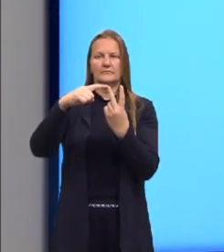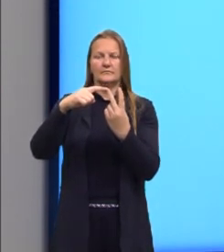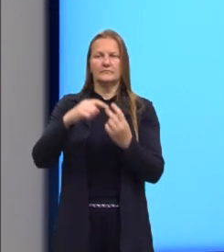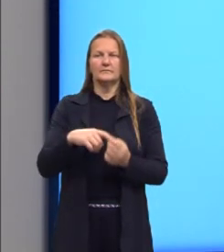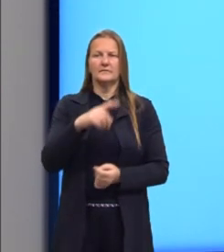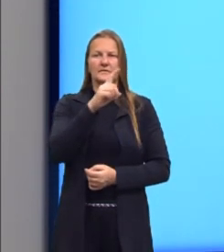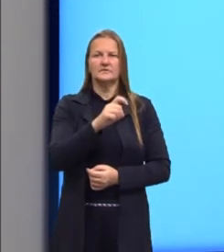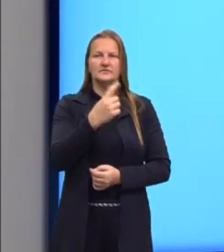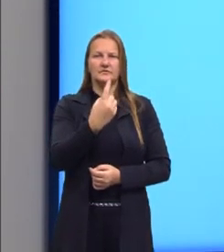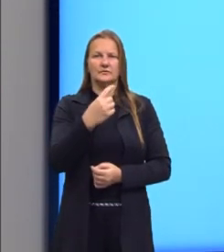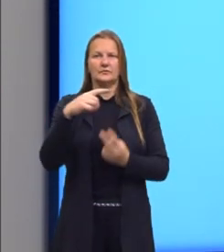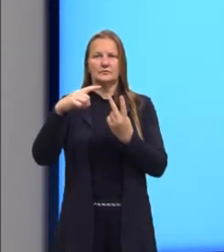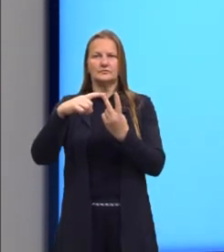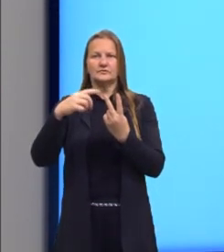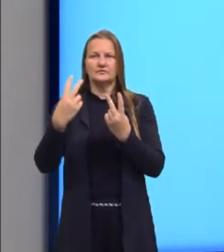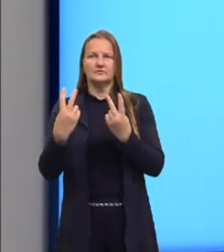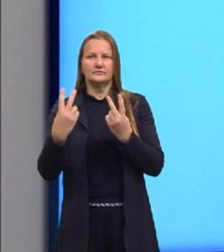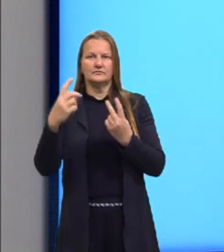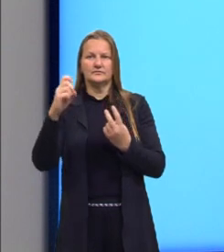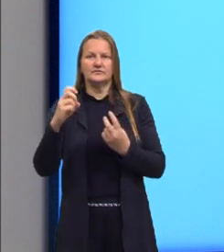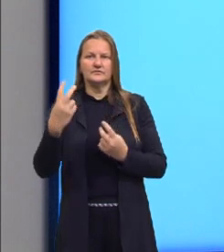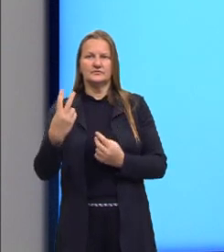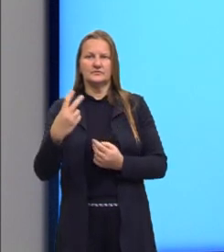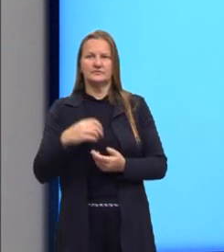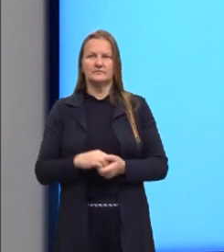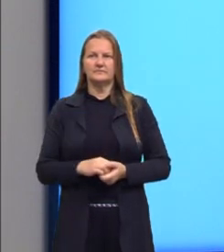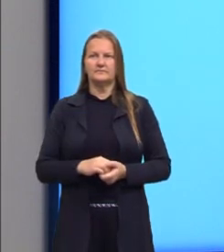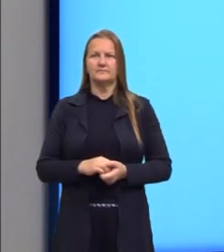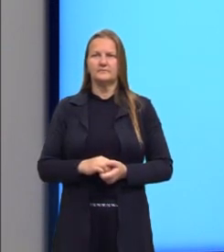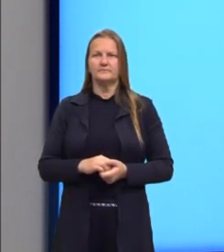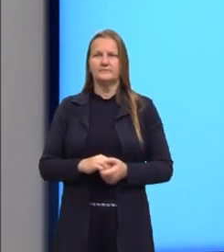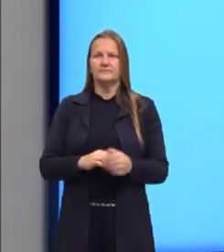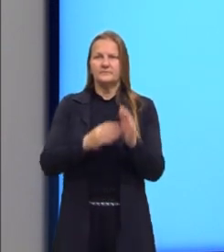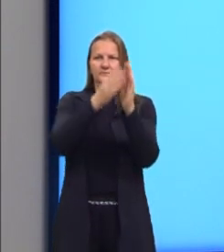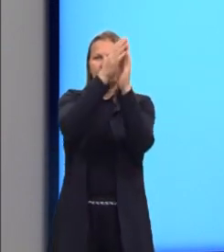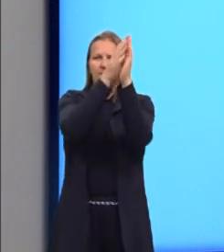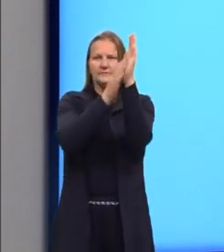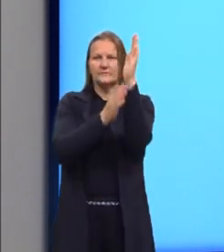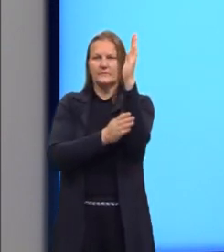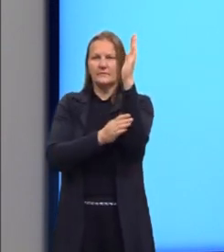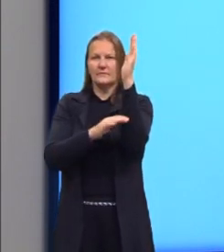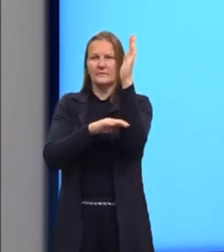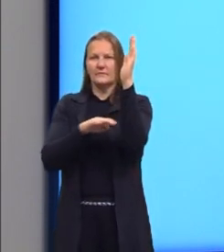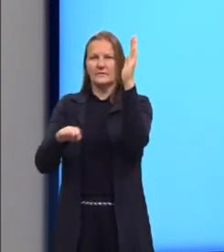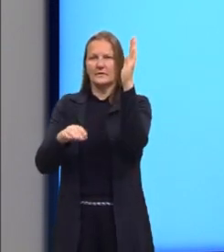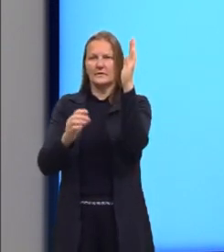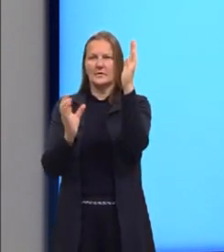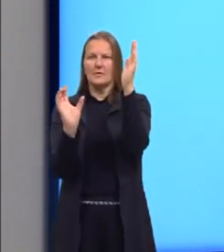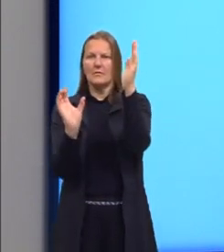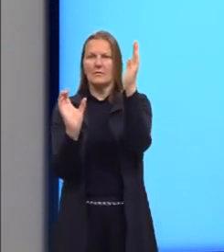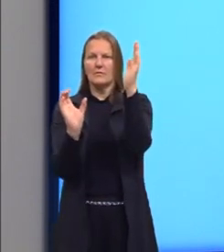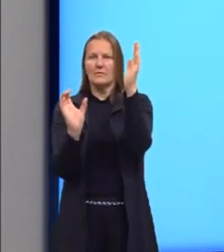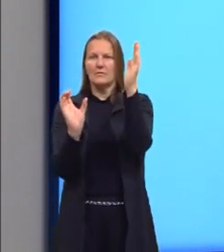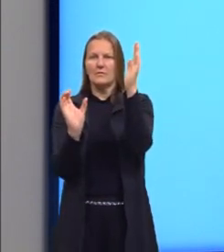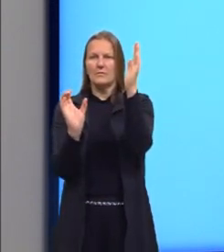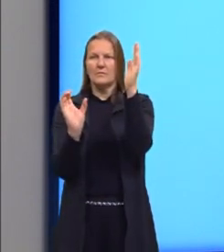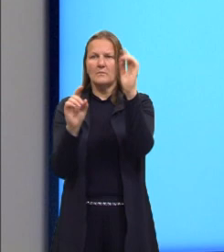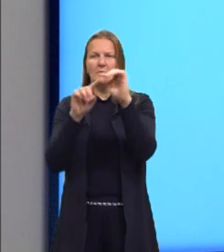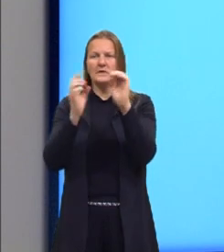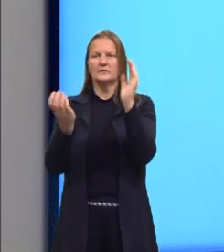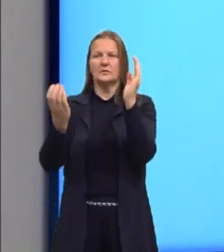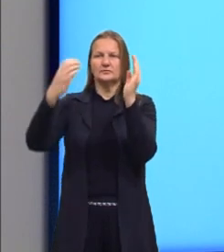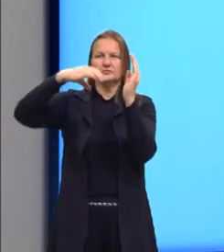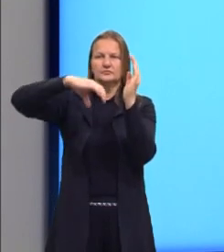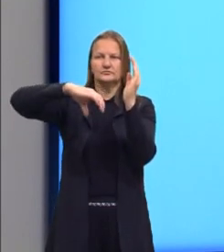x1 e o x2. Aqui, o gráfico, ele está com a concavidade para cima, mas ele também poderia estar com a